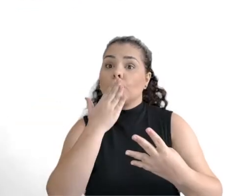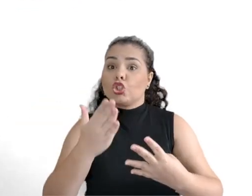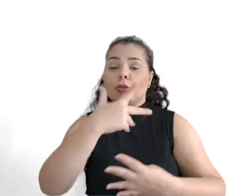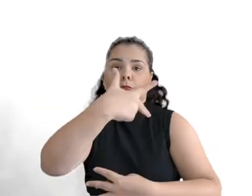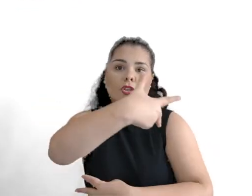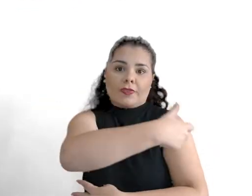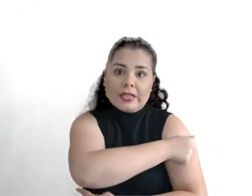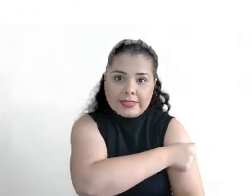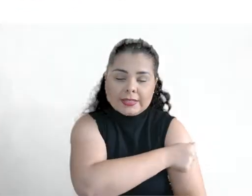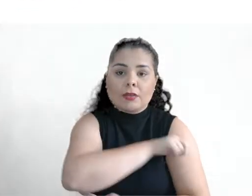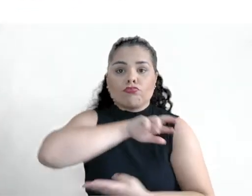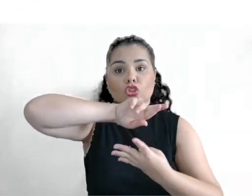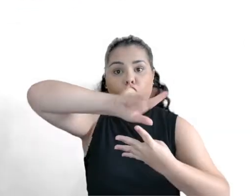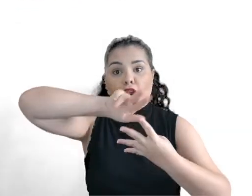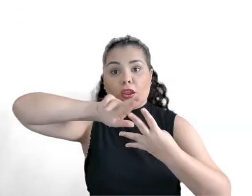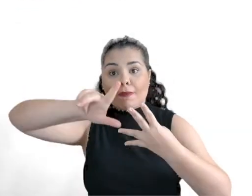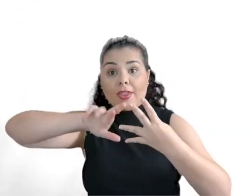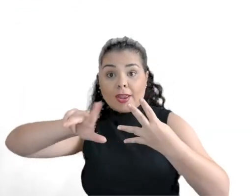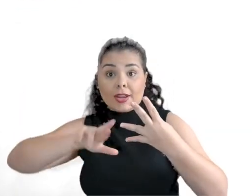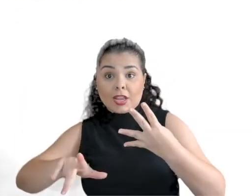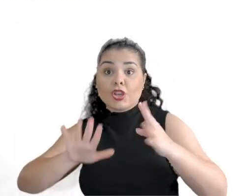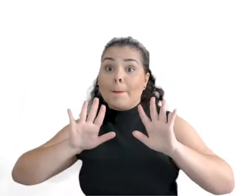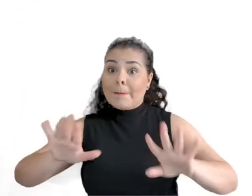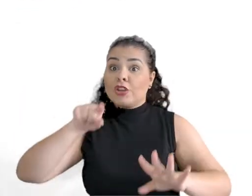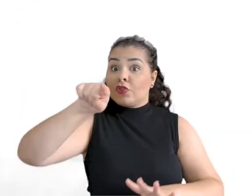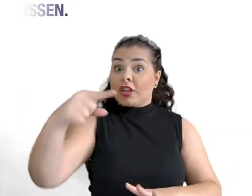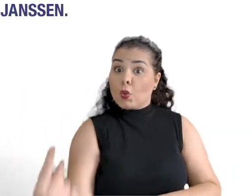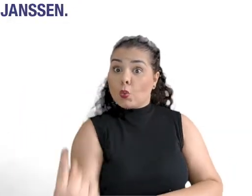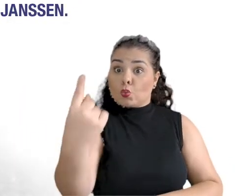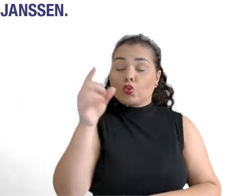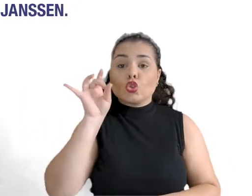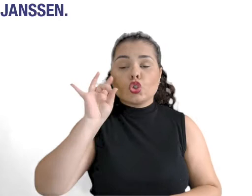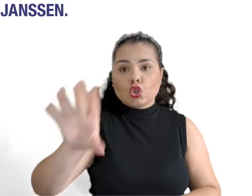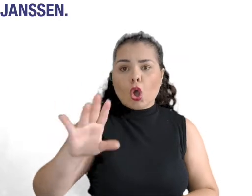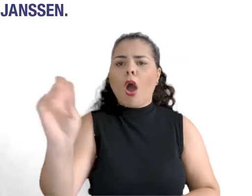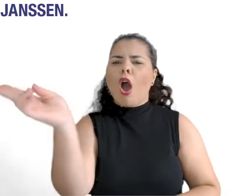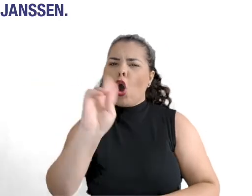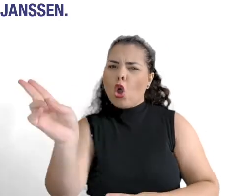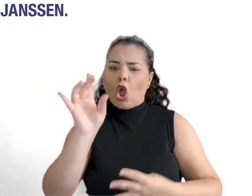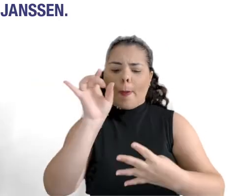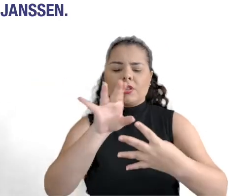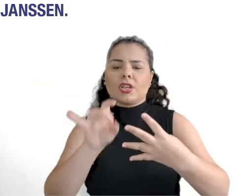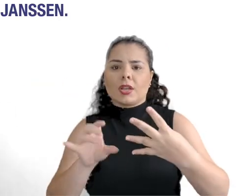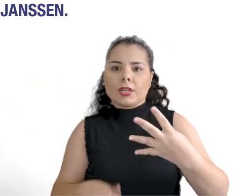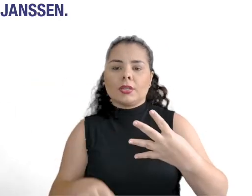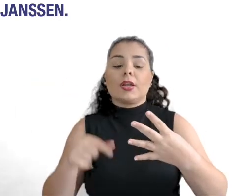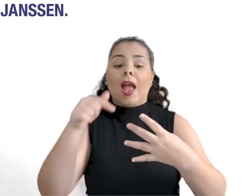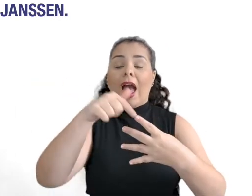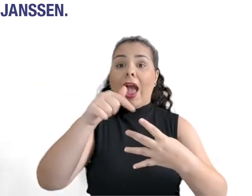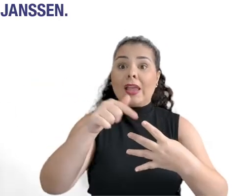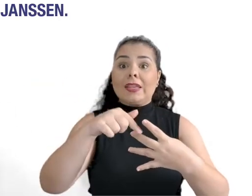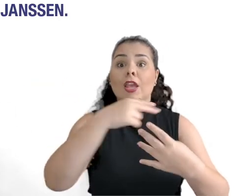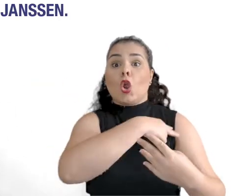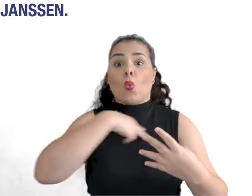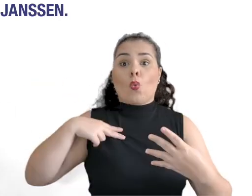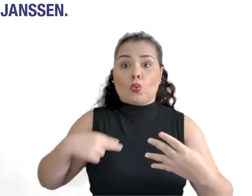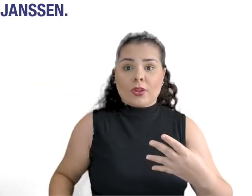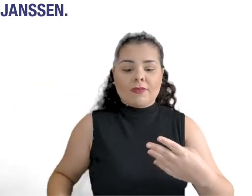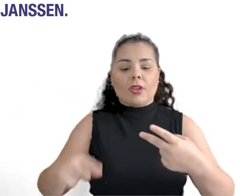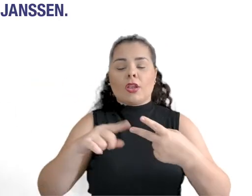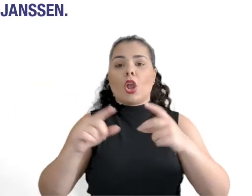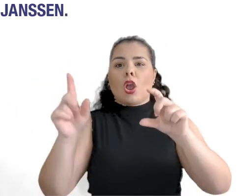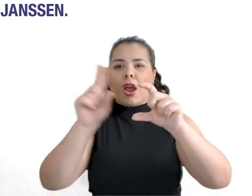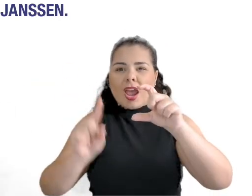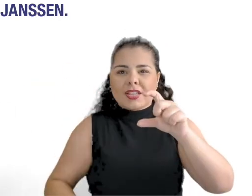No Brasil, tem quatro tipos diferentes de vacina. Mas você só vai tomar um desses tipos. Vacinas contra a COVID-19 no Brasil. As vacinas no Brasil são Coronavac,